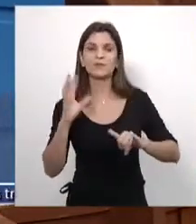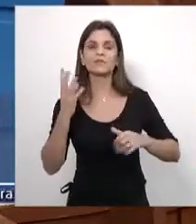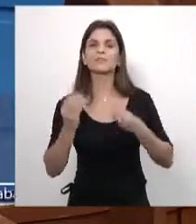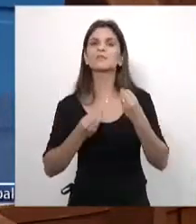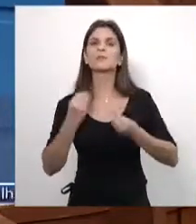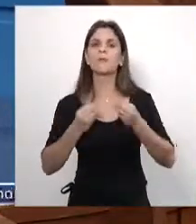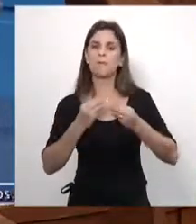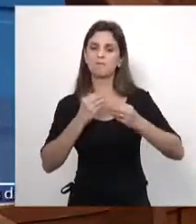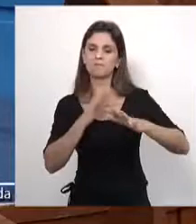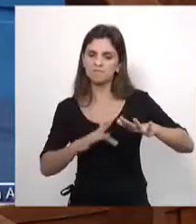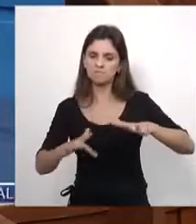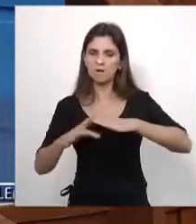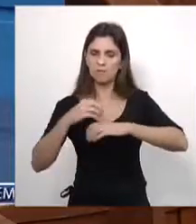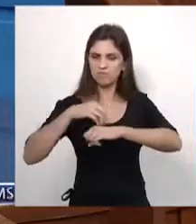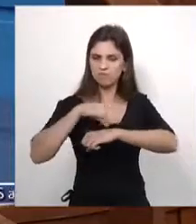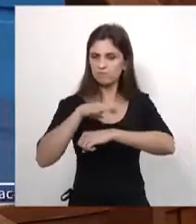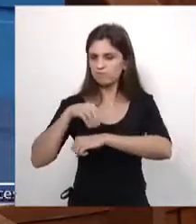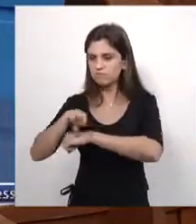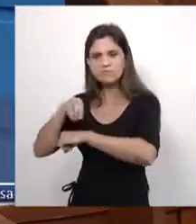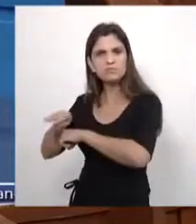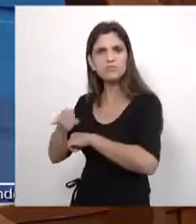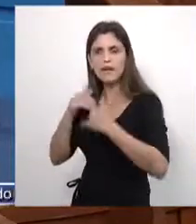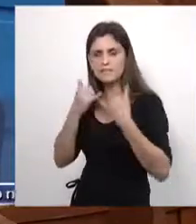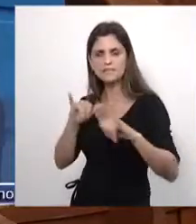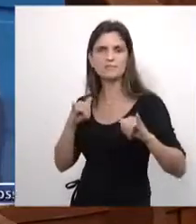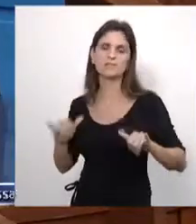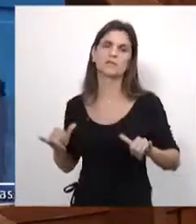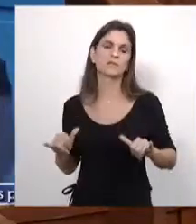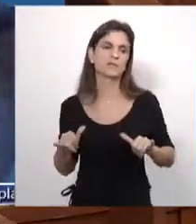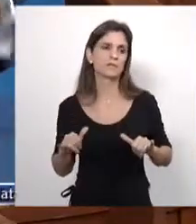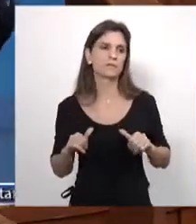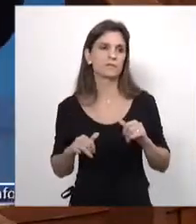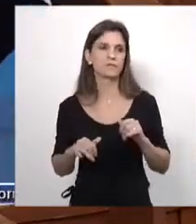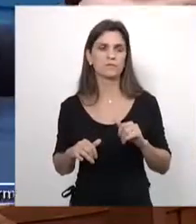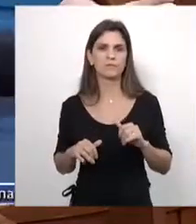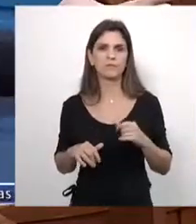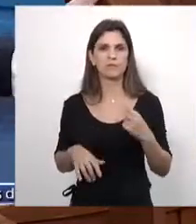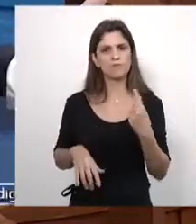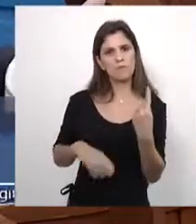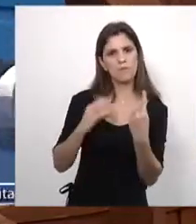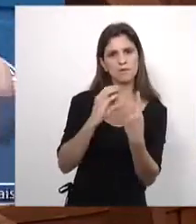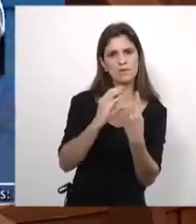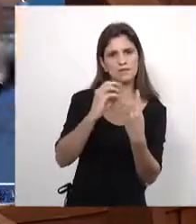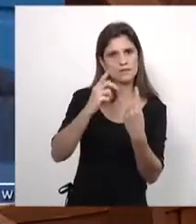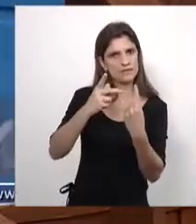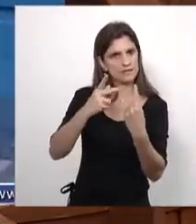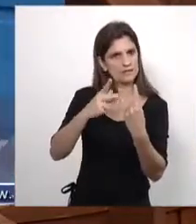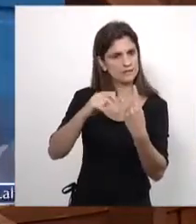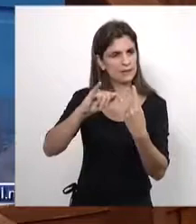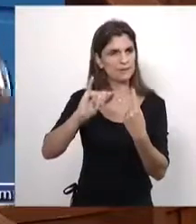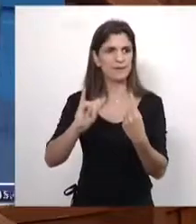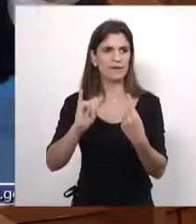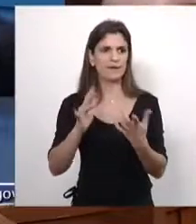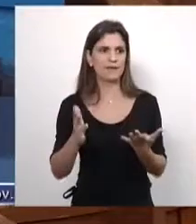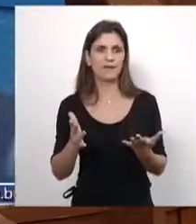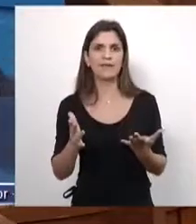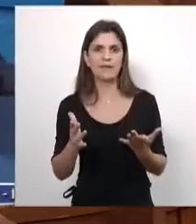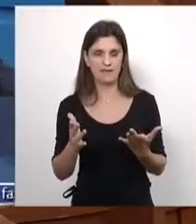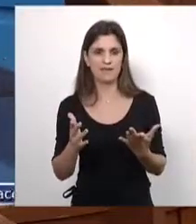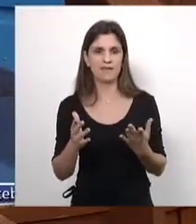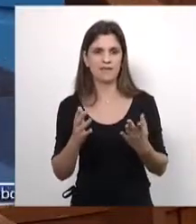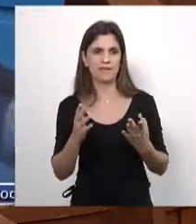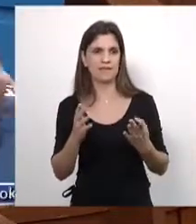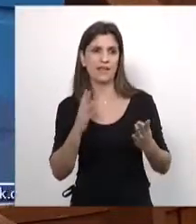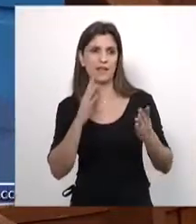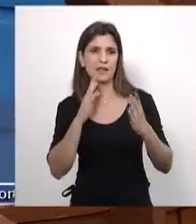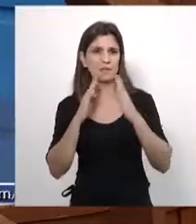rede social, do autor da CPI, dizendo o seguinte, uma CPI fake news para um parlamentar fake news. É o que está rodando na